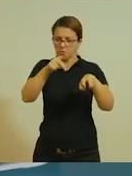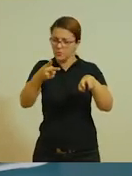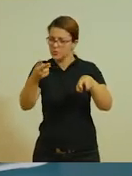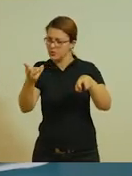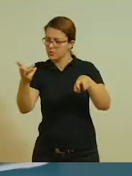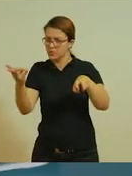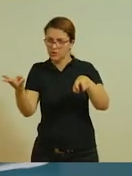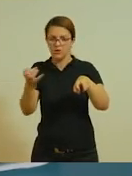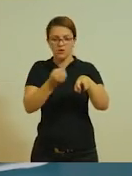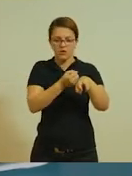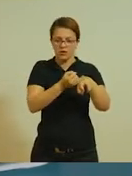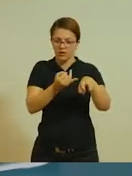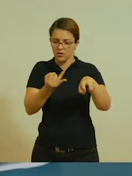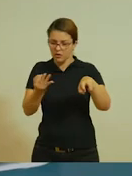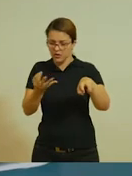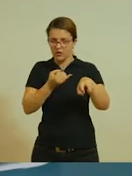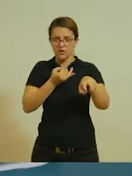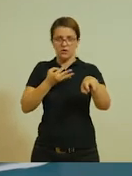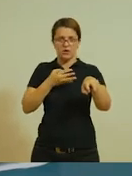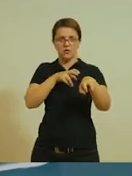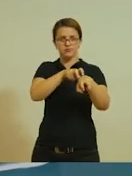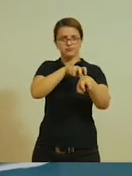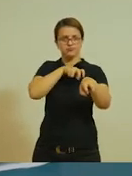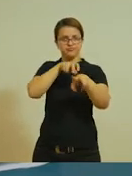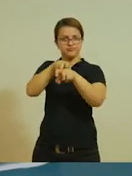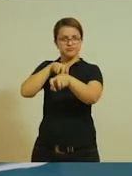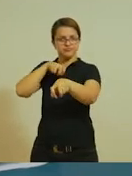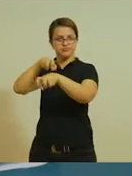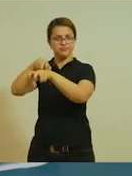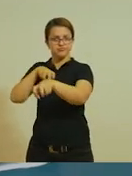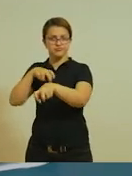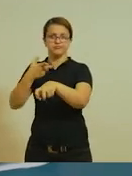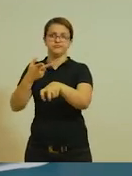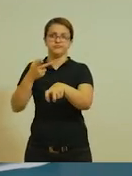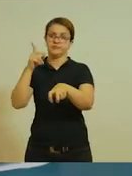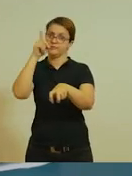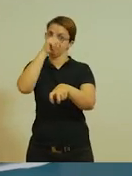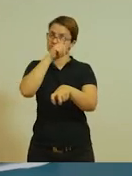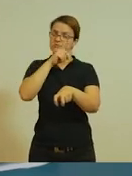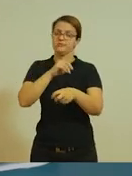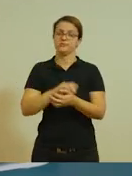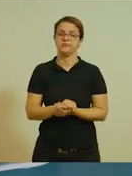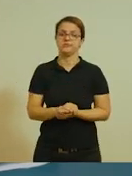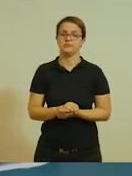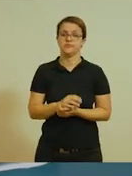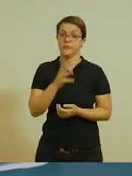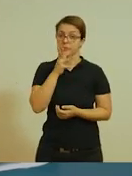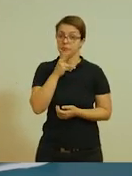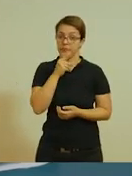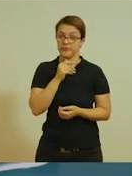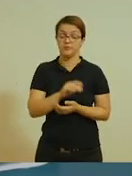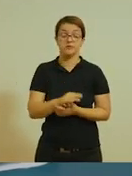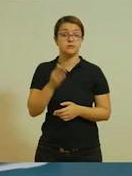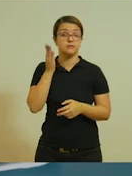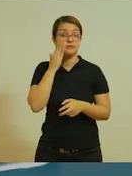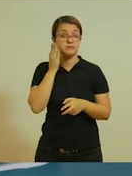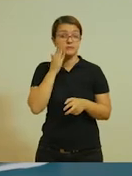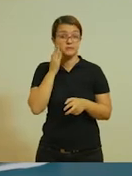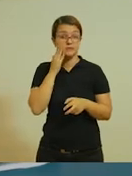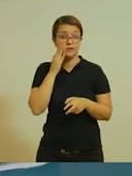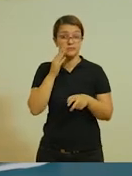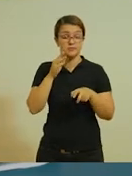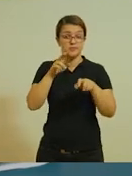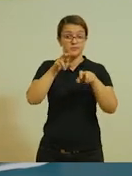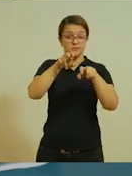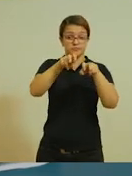poltronas do cinema. Vai dar um bom trabalho para você. Ou, você sabendo que existem 6 fileiras e,